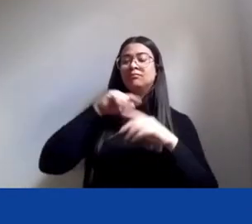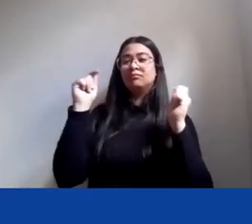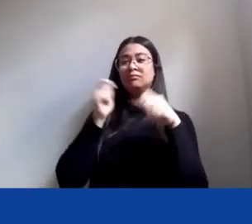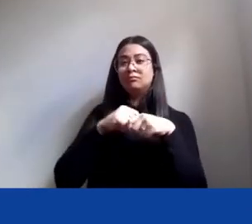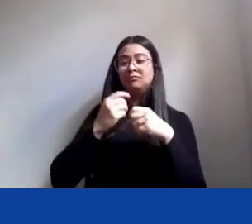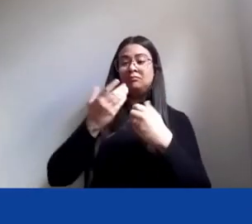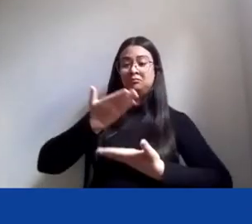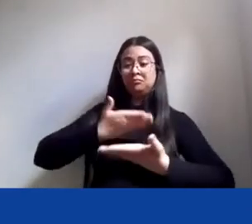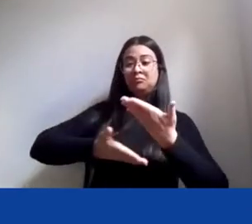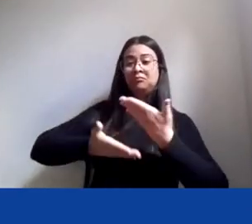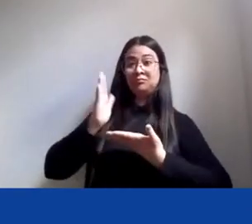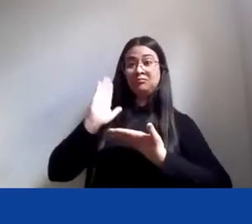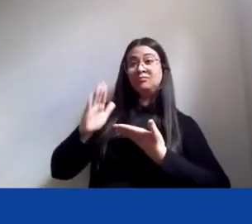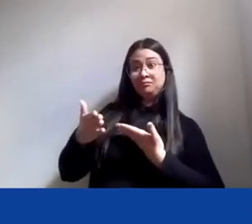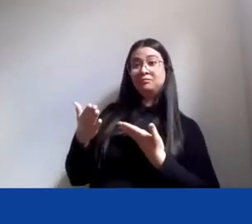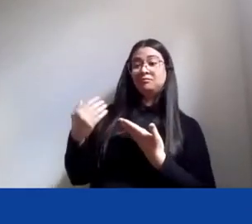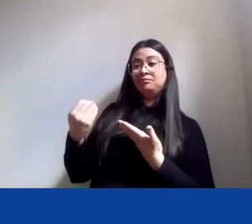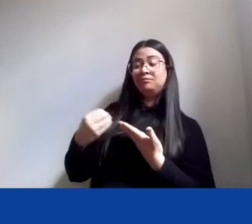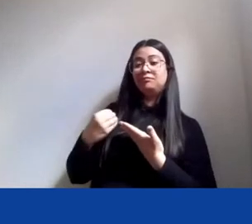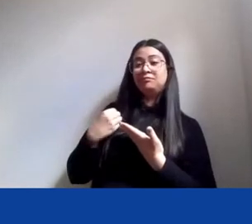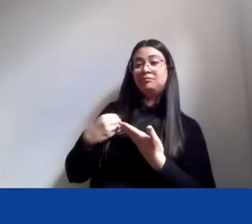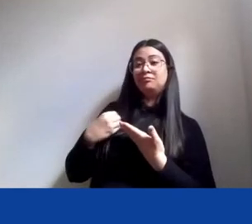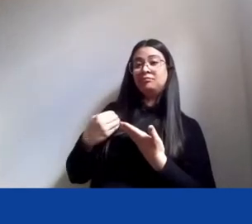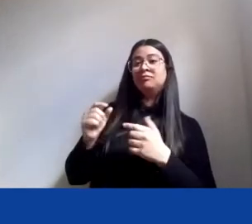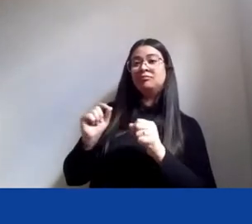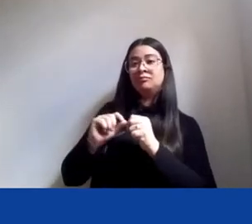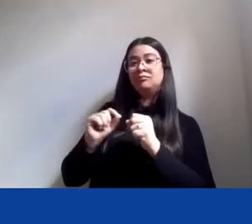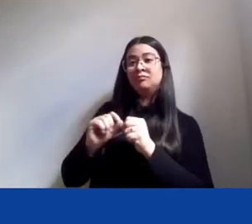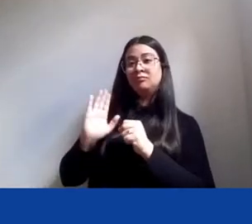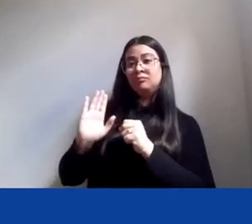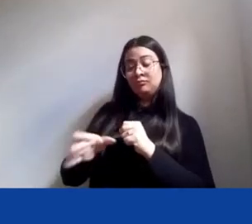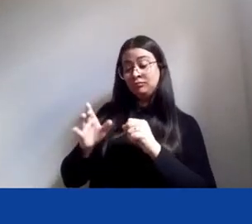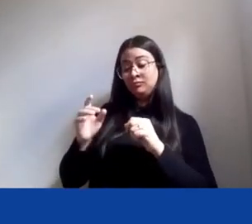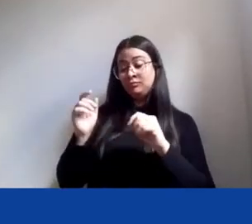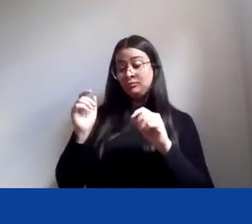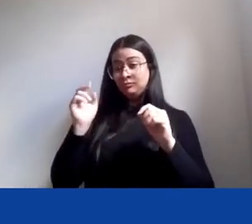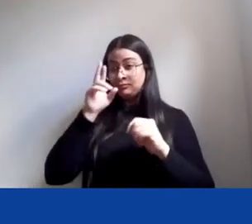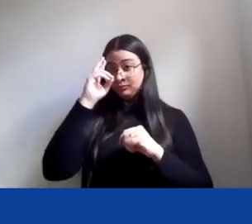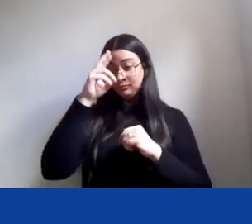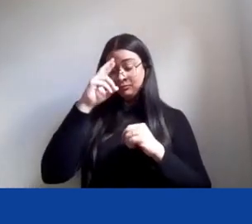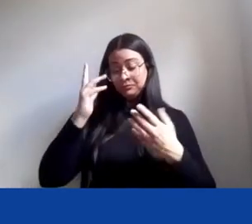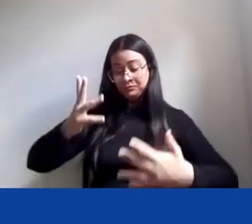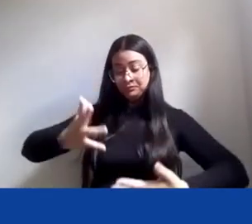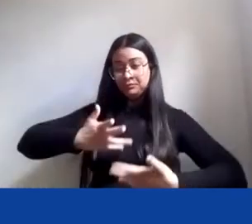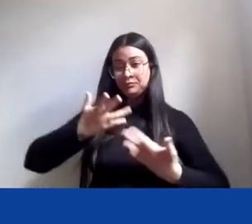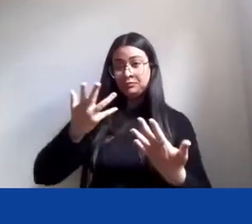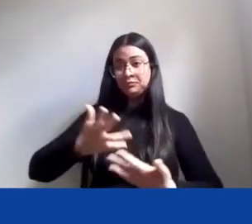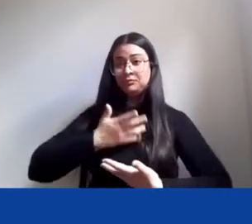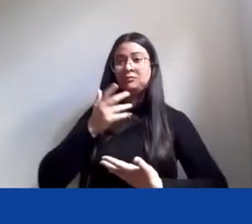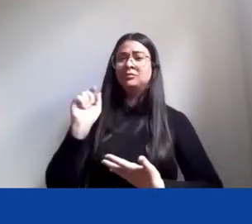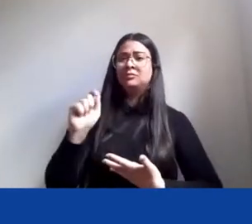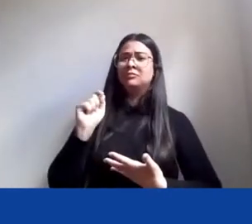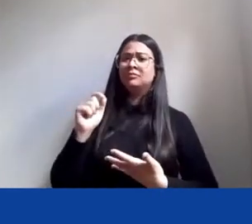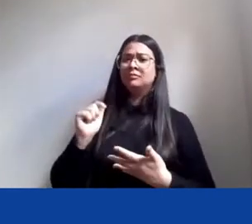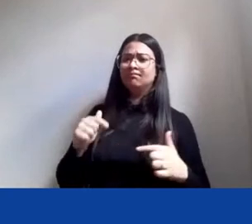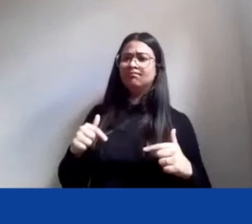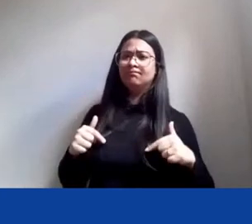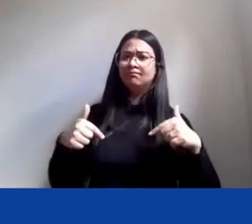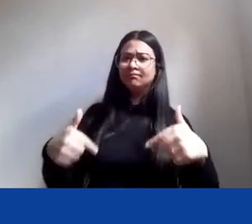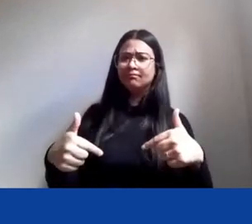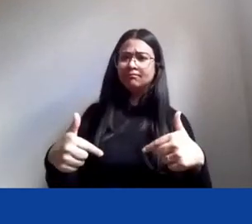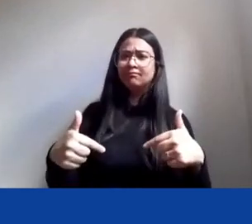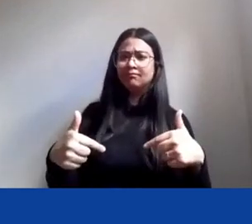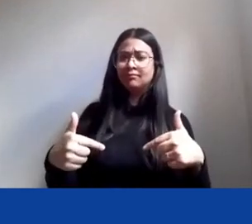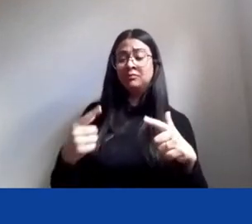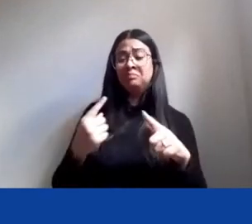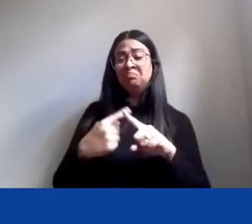e que essas reflexões nos impulsione a ações, né, a ação, porque sem ação não tem